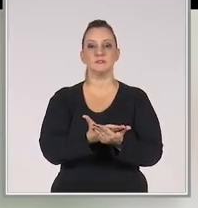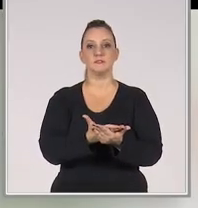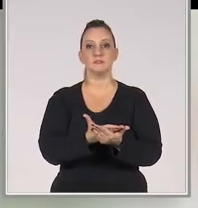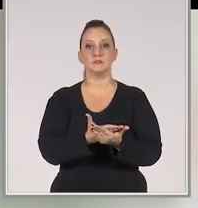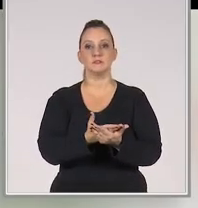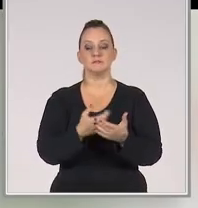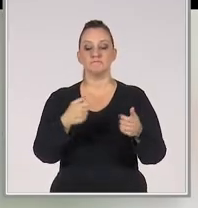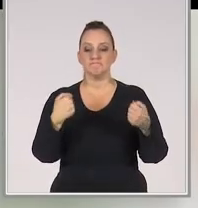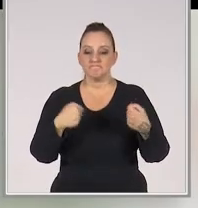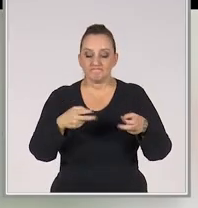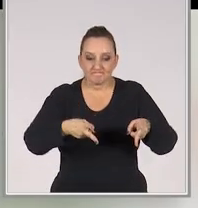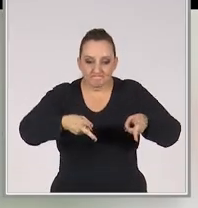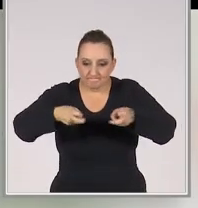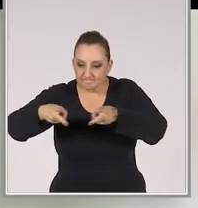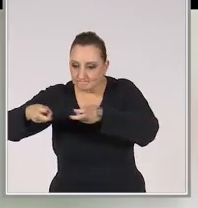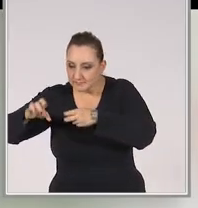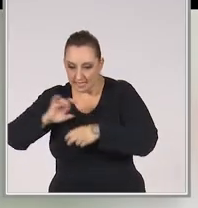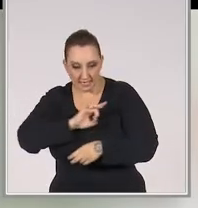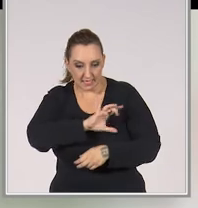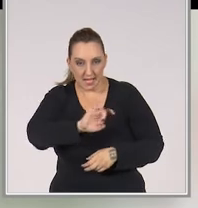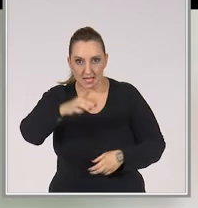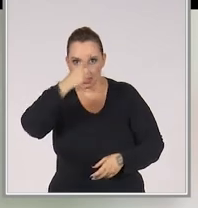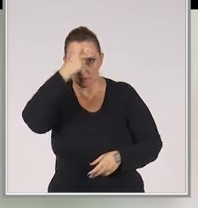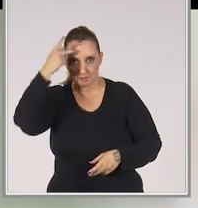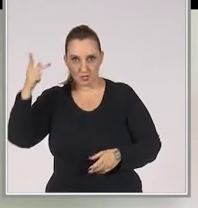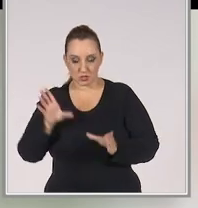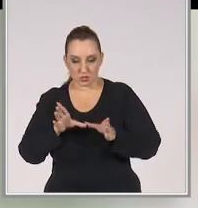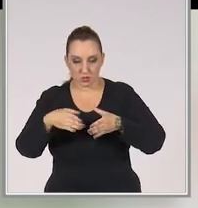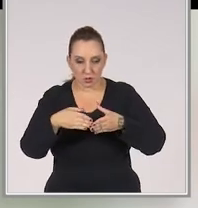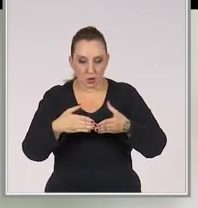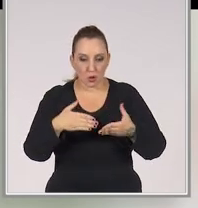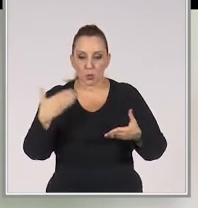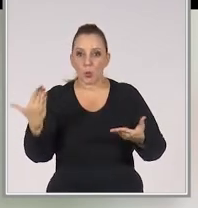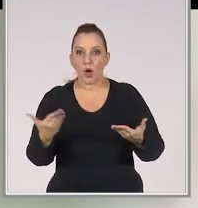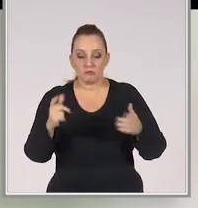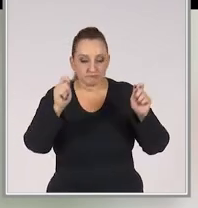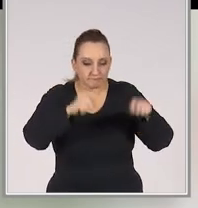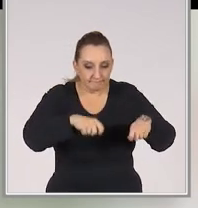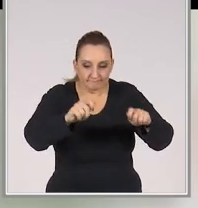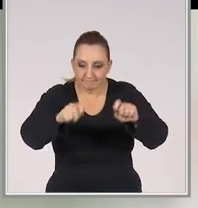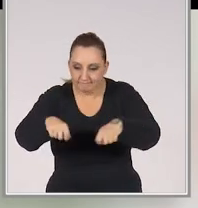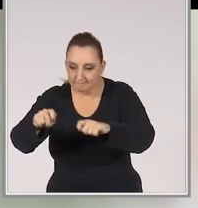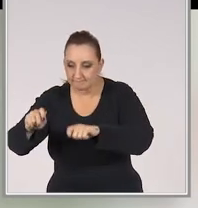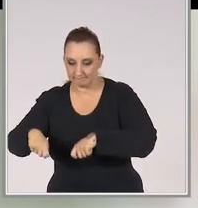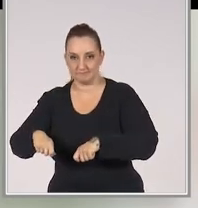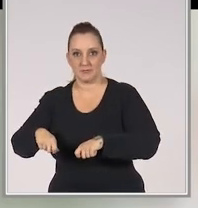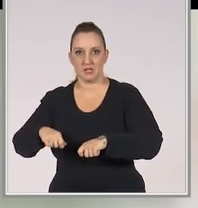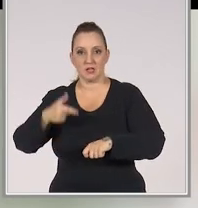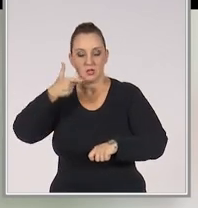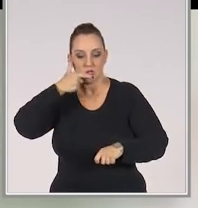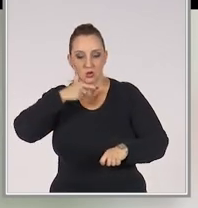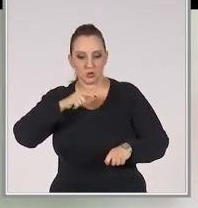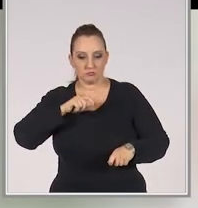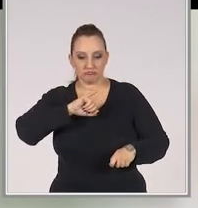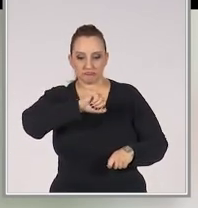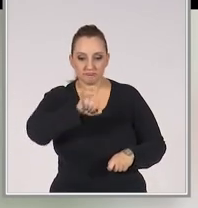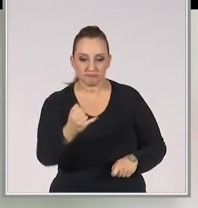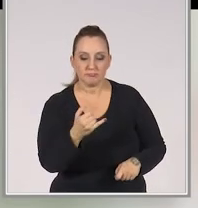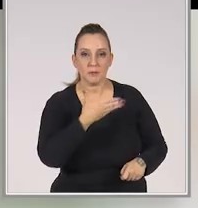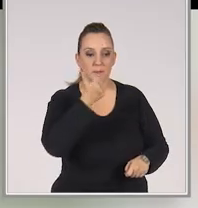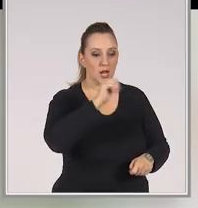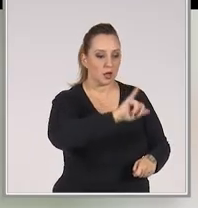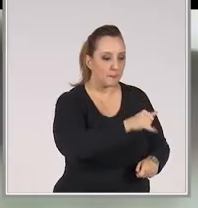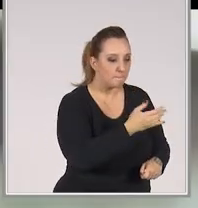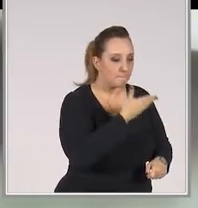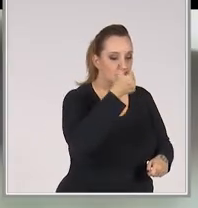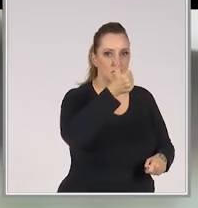ele tem que detectar em cada membro da equipe quais são as suas potencialidades. Para poder tirar o melhor